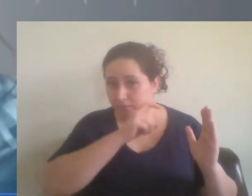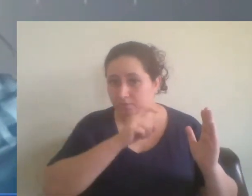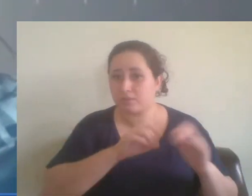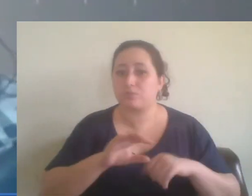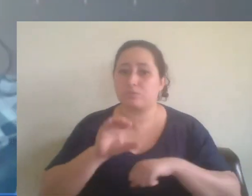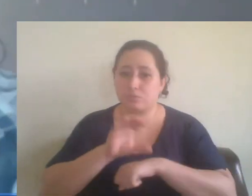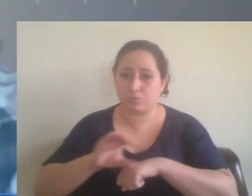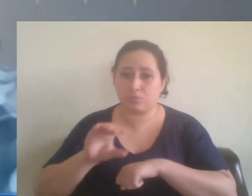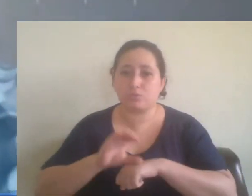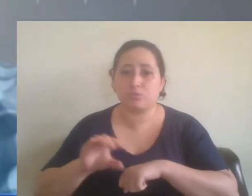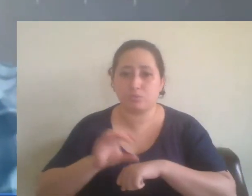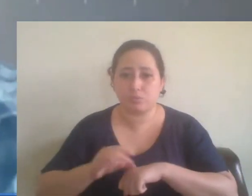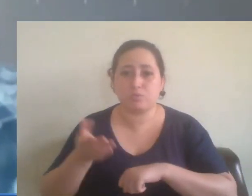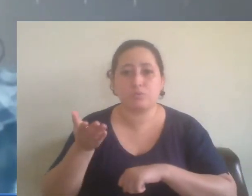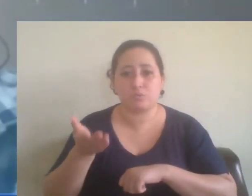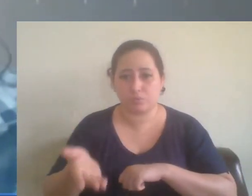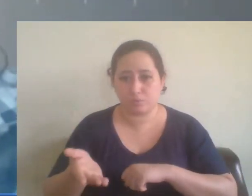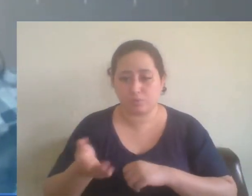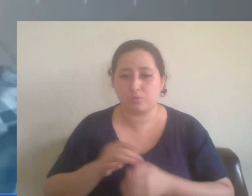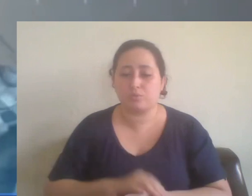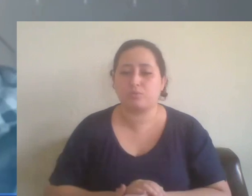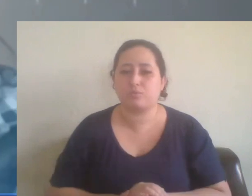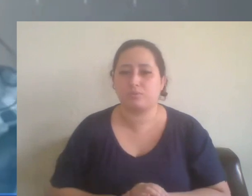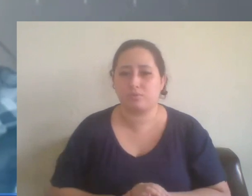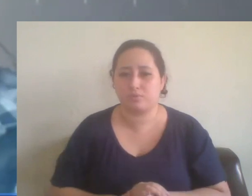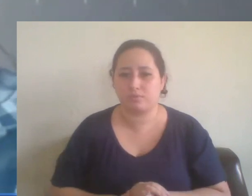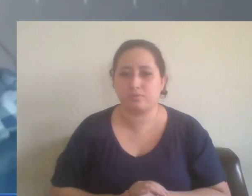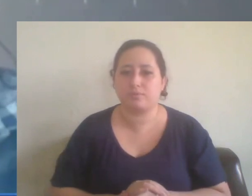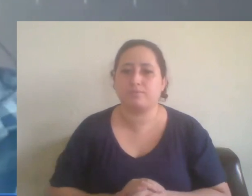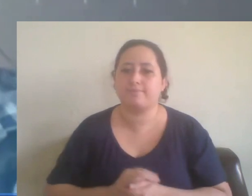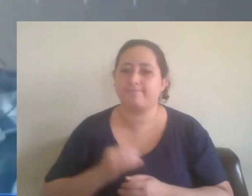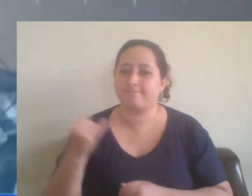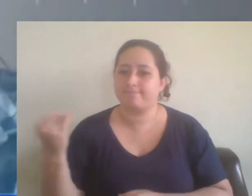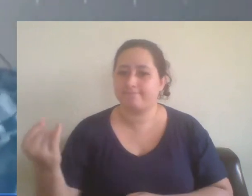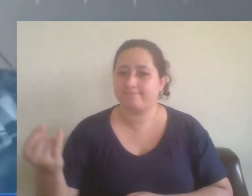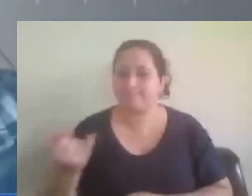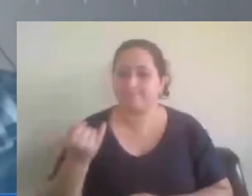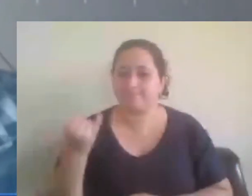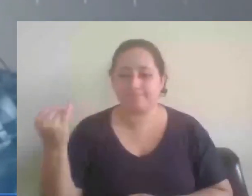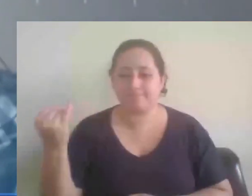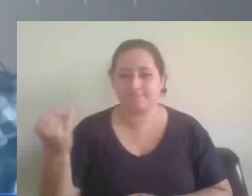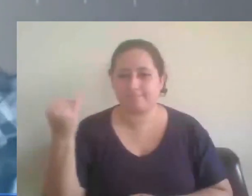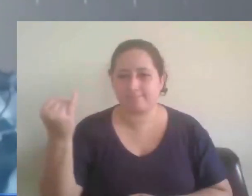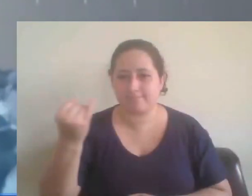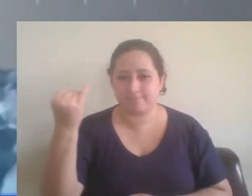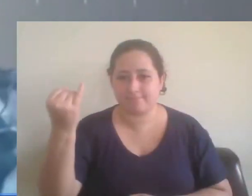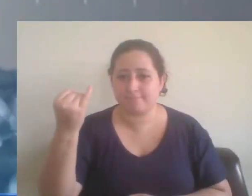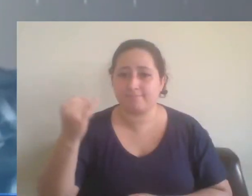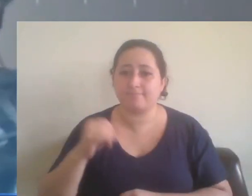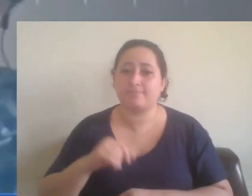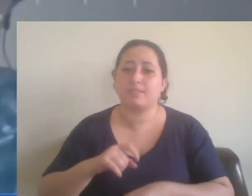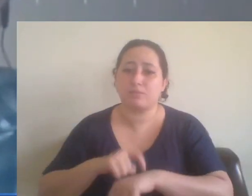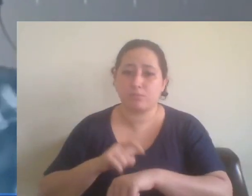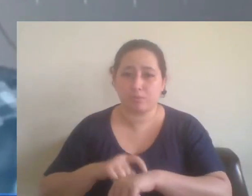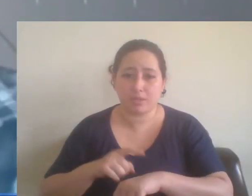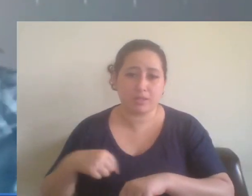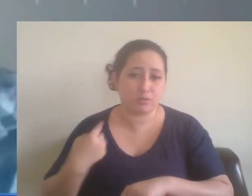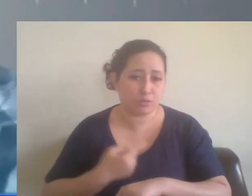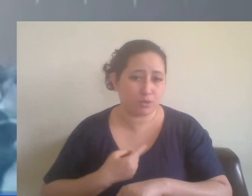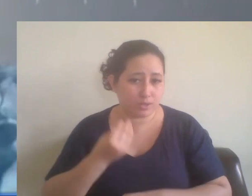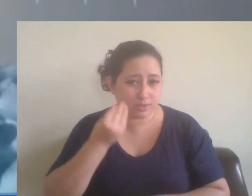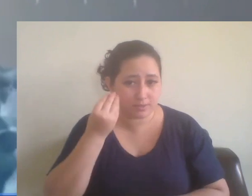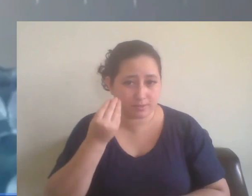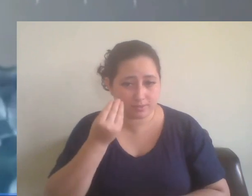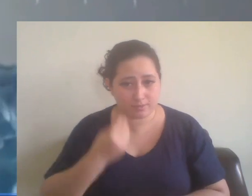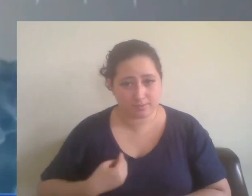desse modelo que é extremamente importante para esse momento que vivenciamos. Mas,